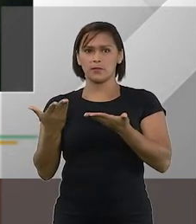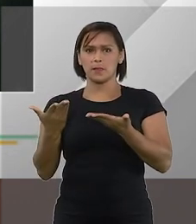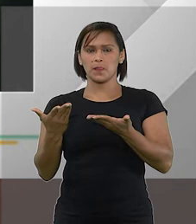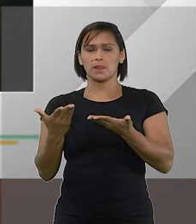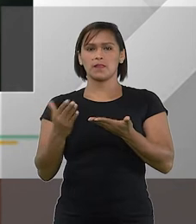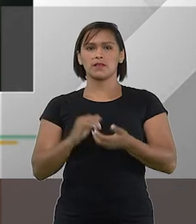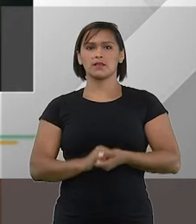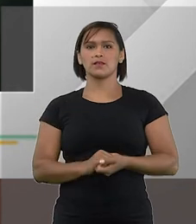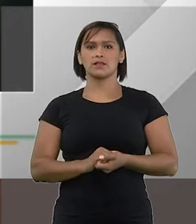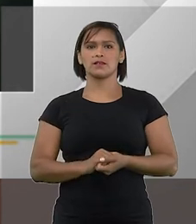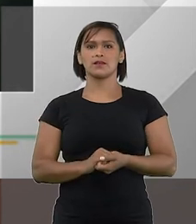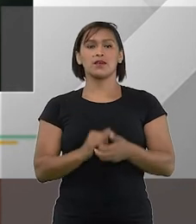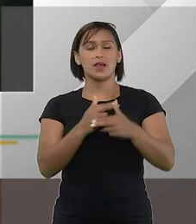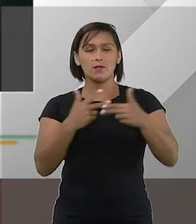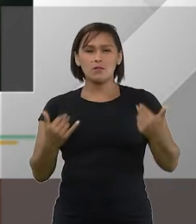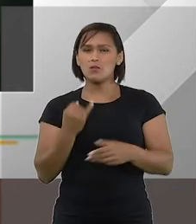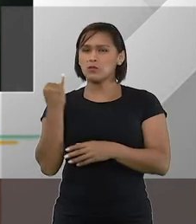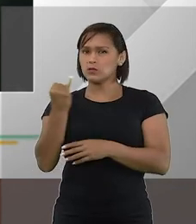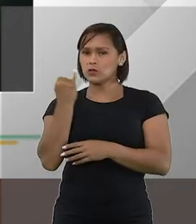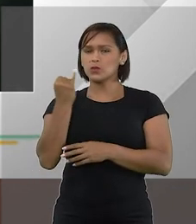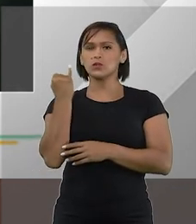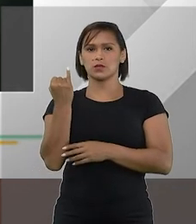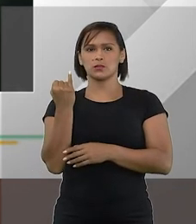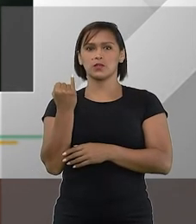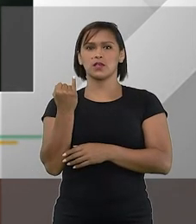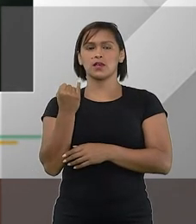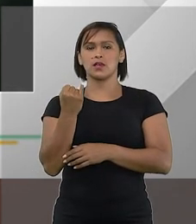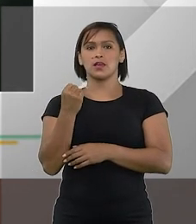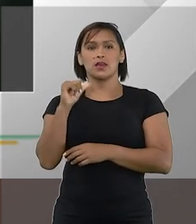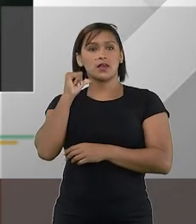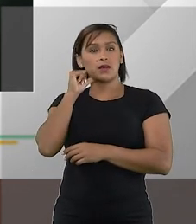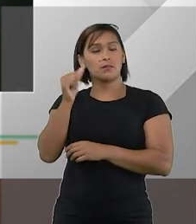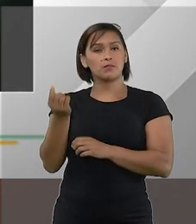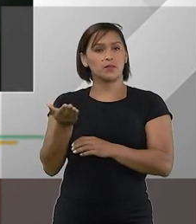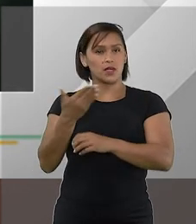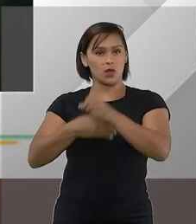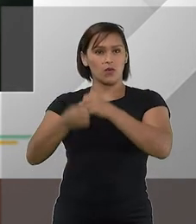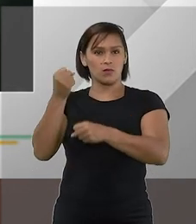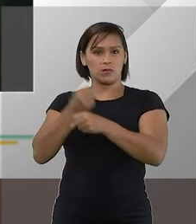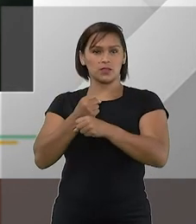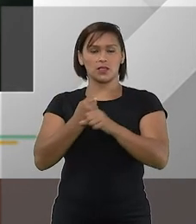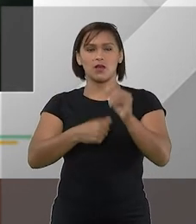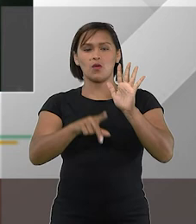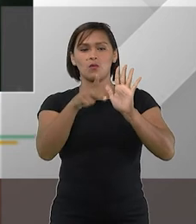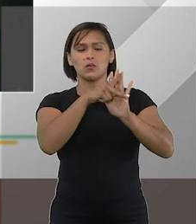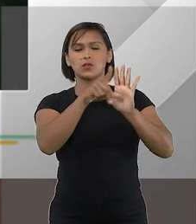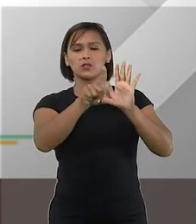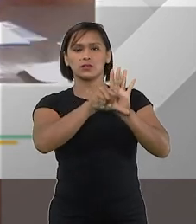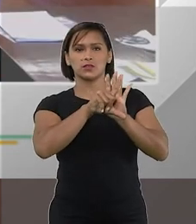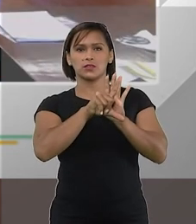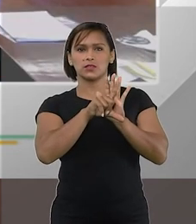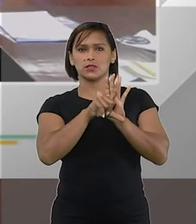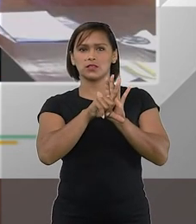ele é muito muito importante em abril do ano passado sobreviveu um projeto de lei